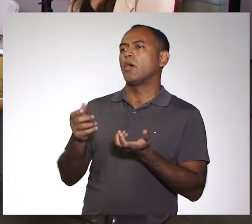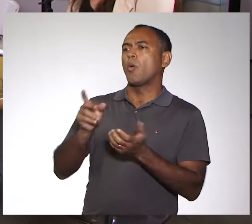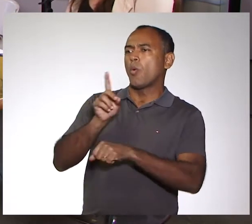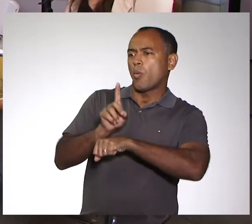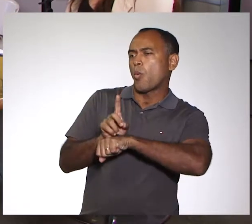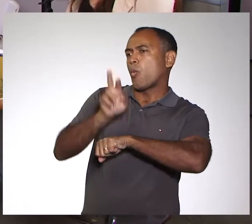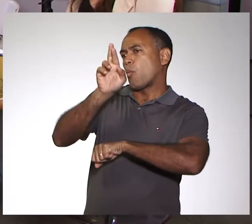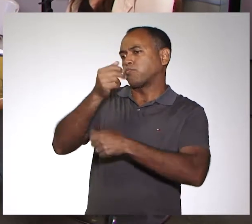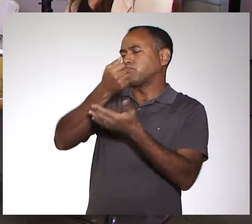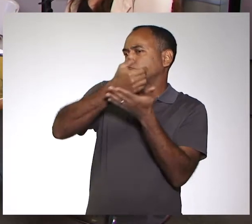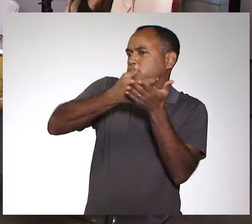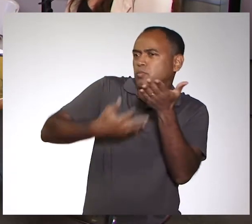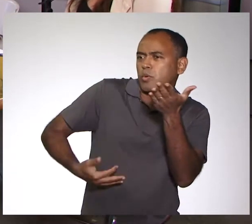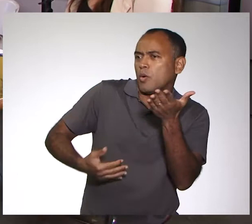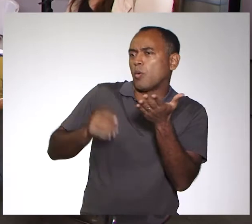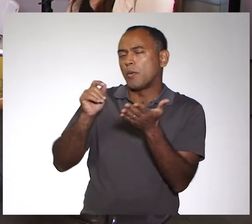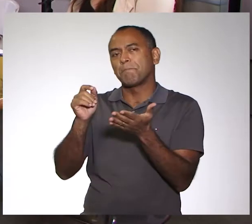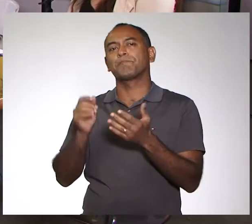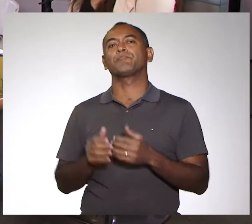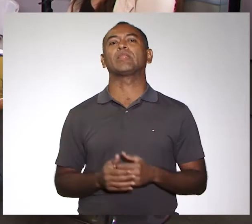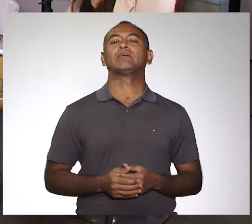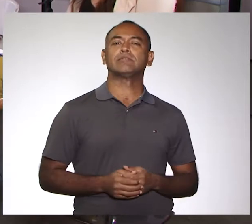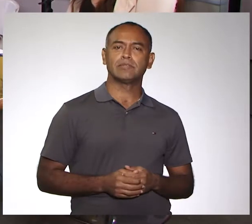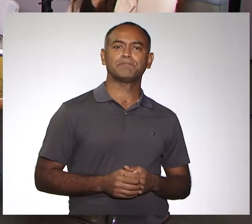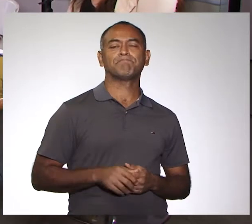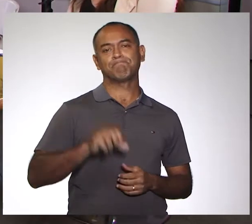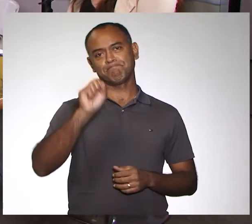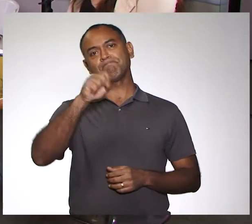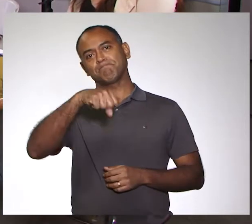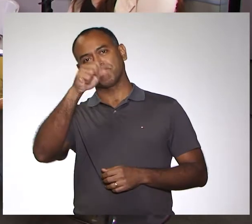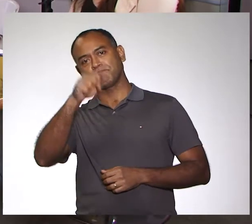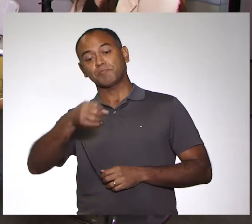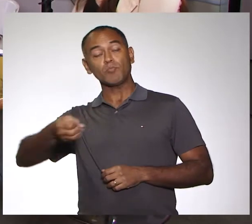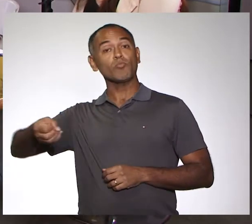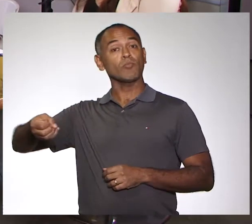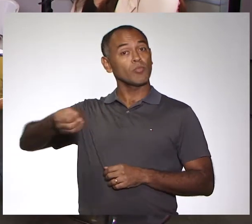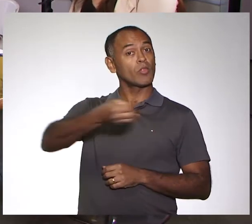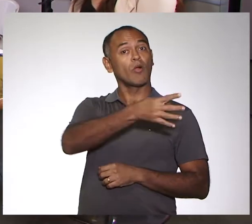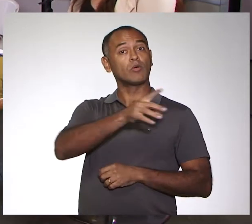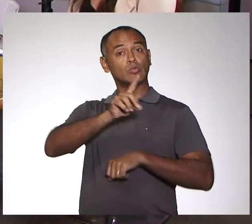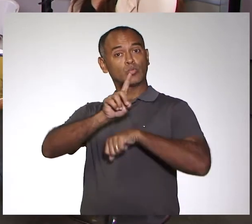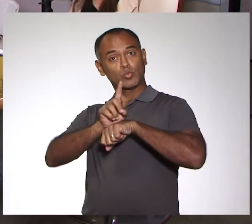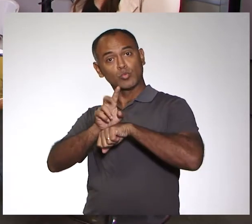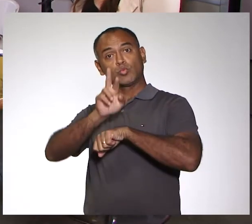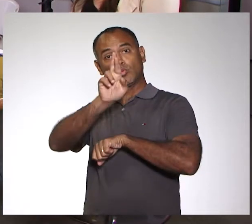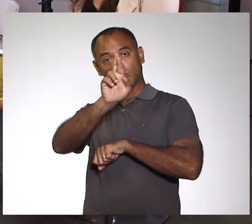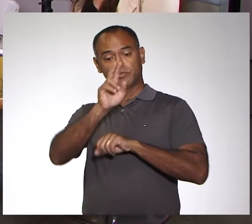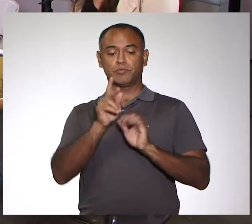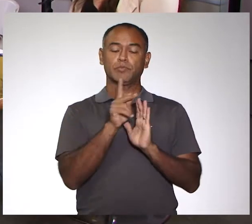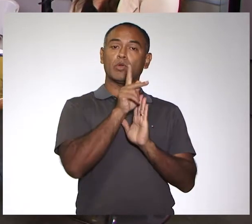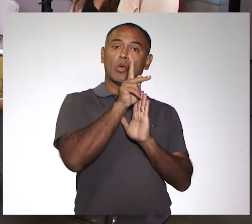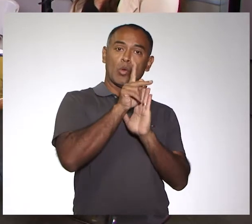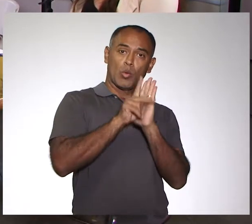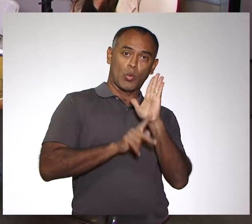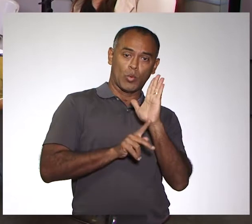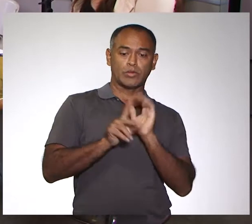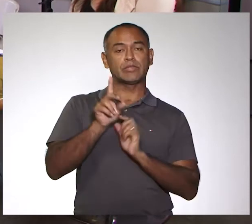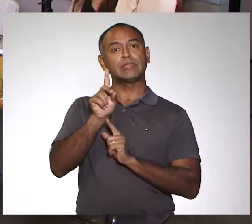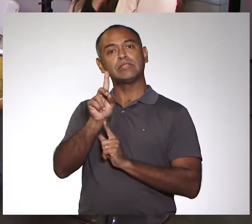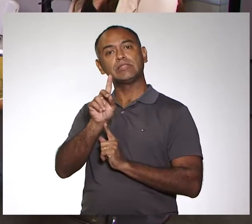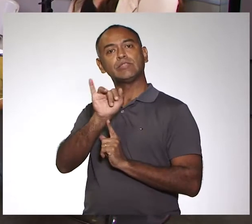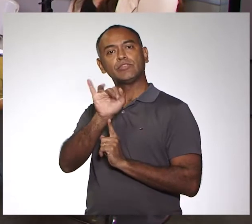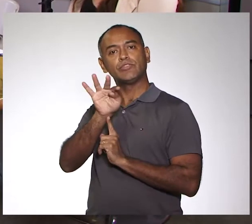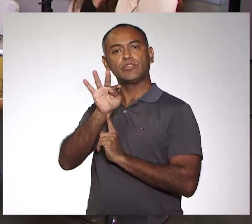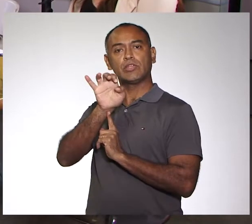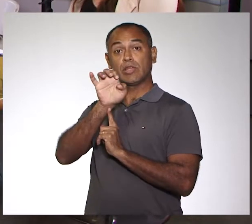nas teses desses novos doutores. Isso. Então, esses novos doutores, e também um projeto de inter exige